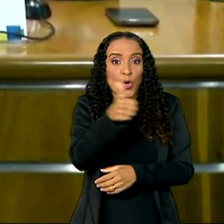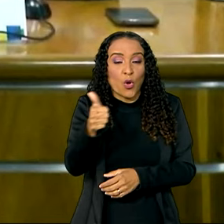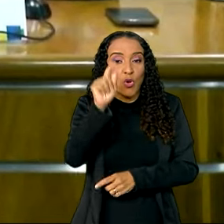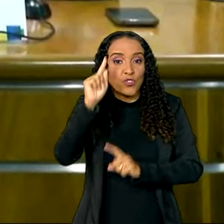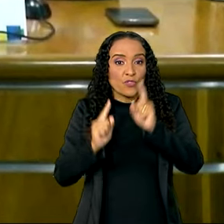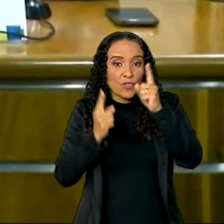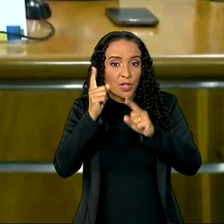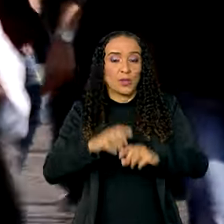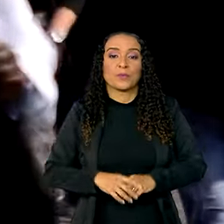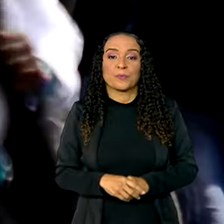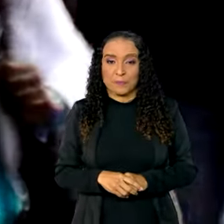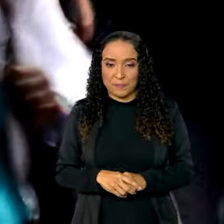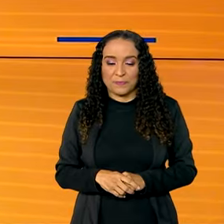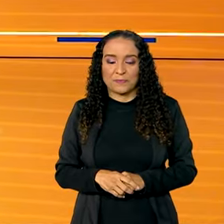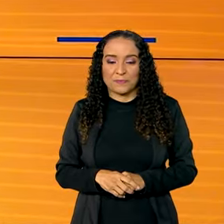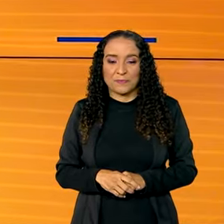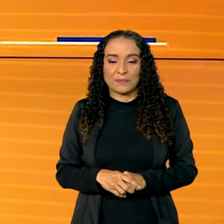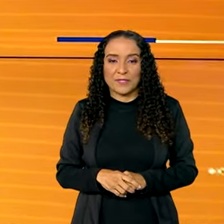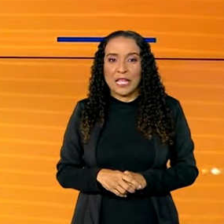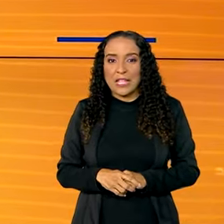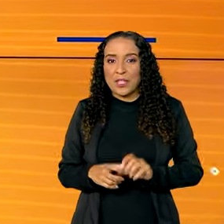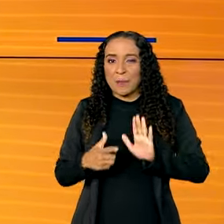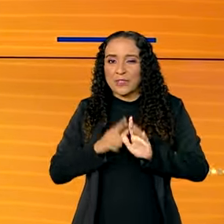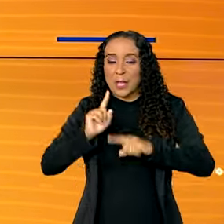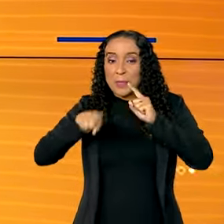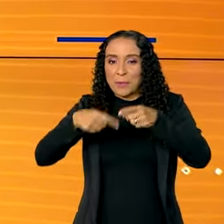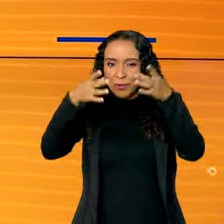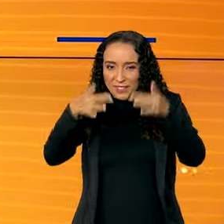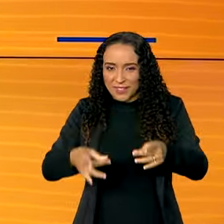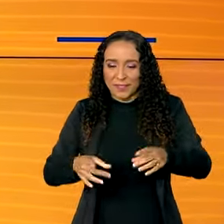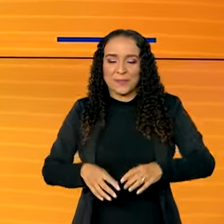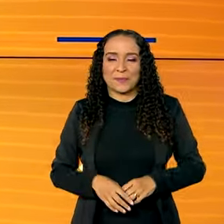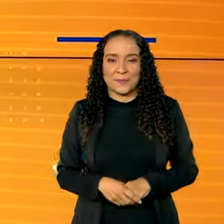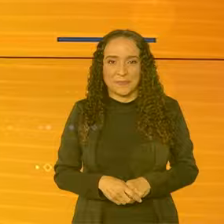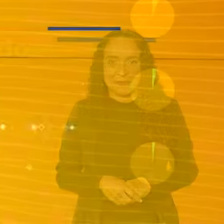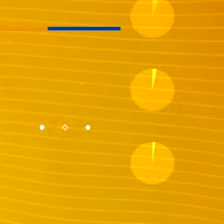11 de fevereiro. A gente mostra os detalhes já, já.